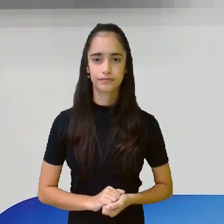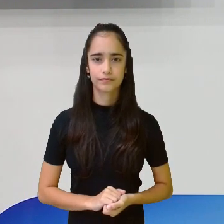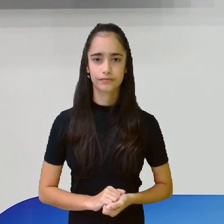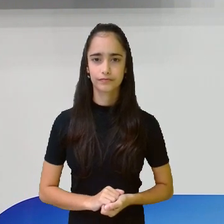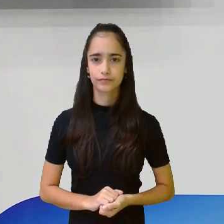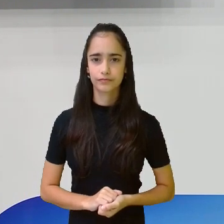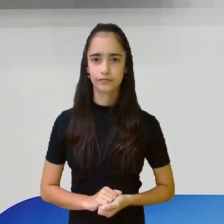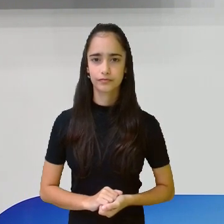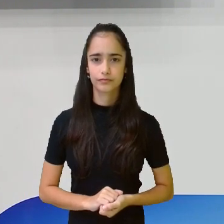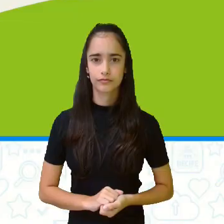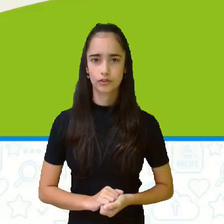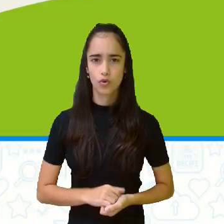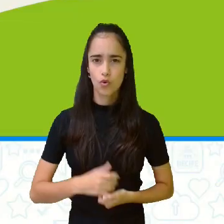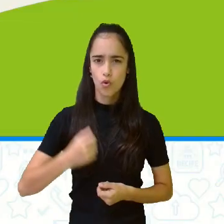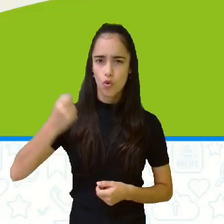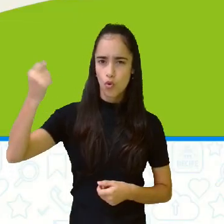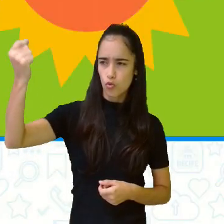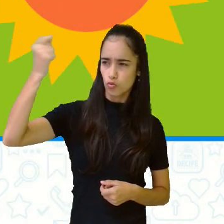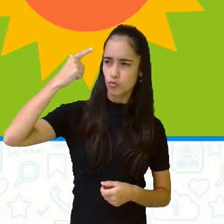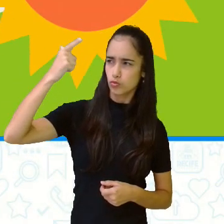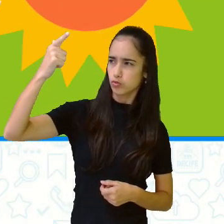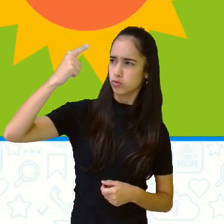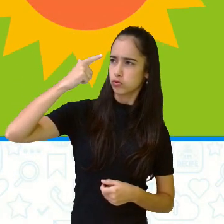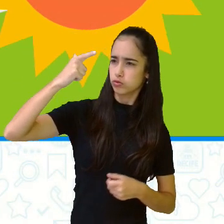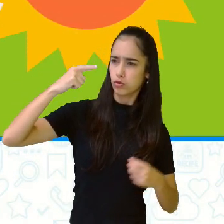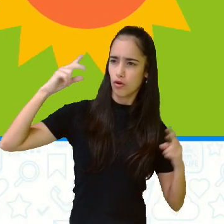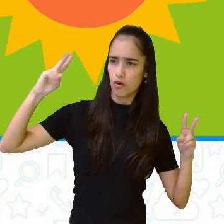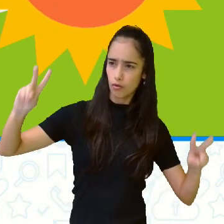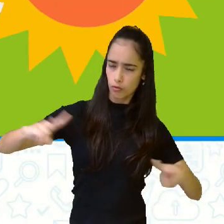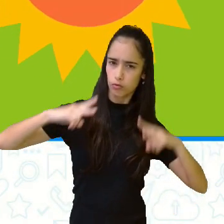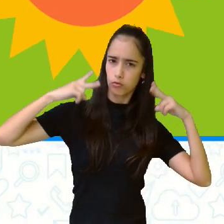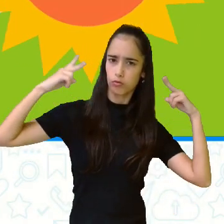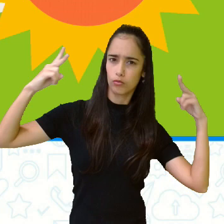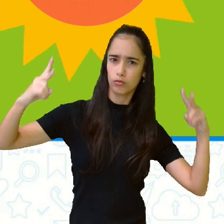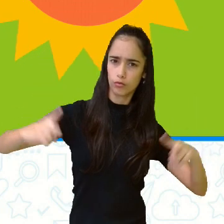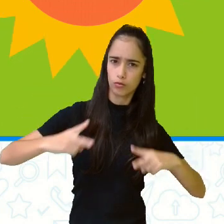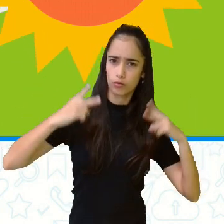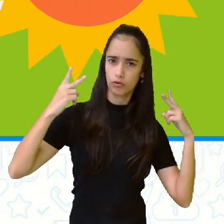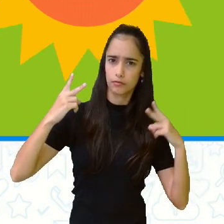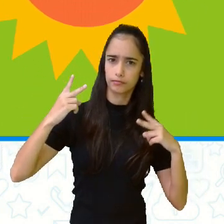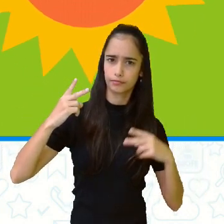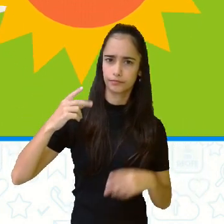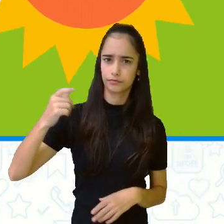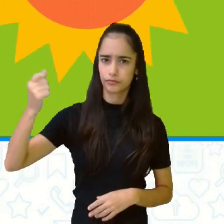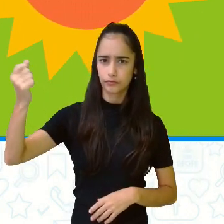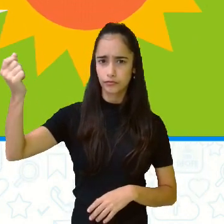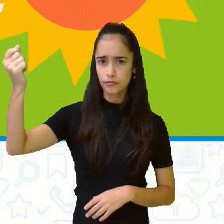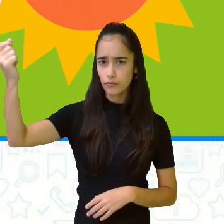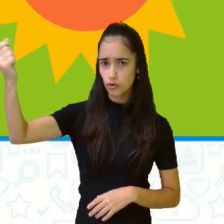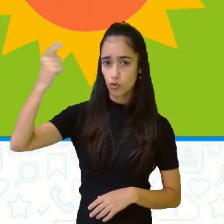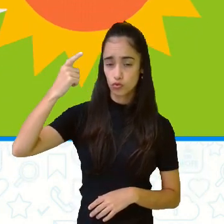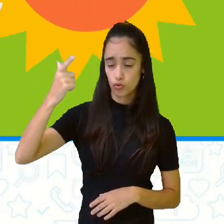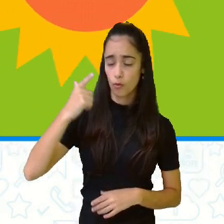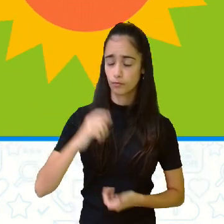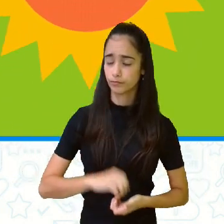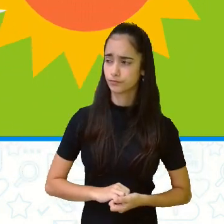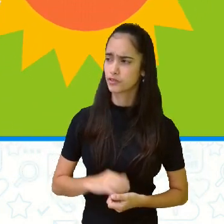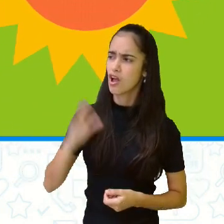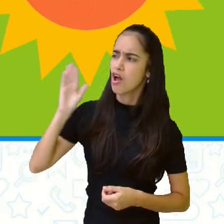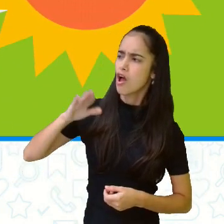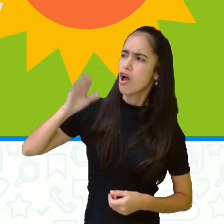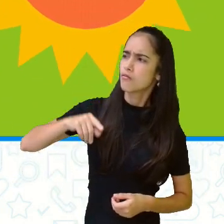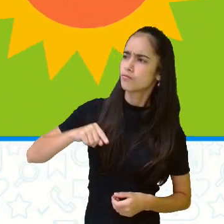O sol e o vento. Ei sol, quem você acha que é o mais